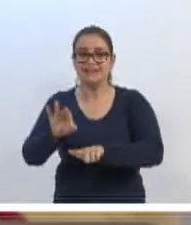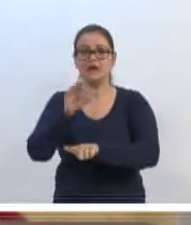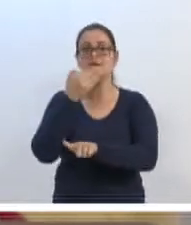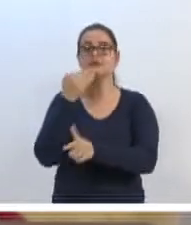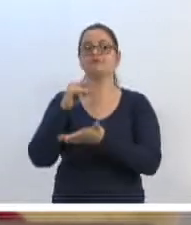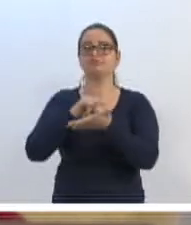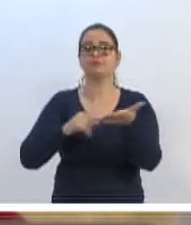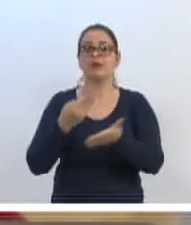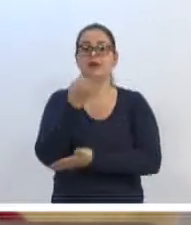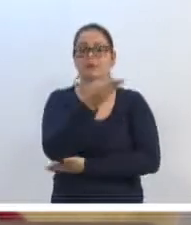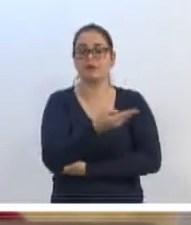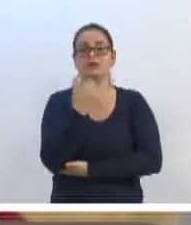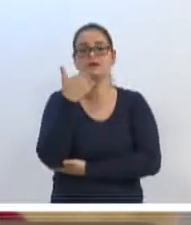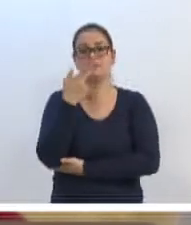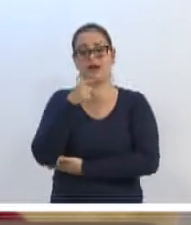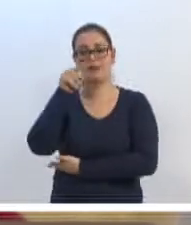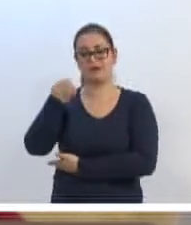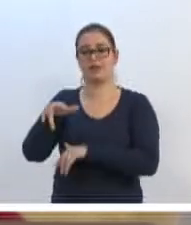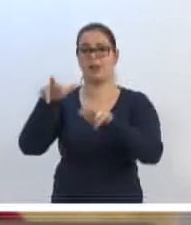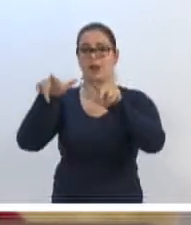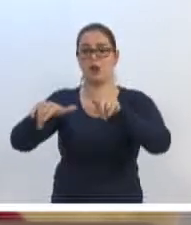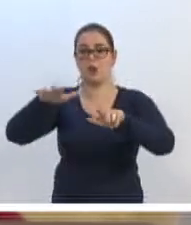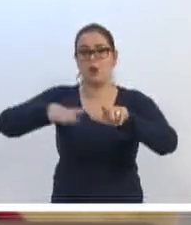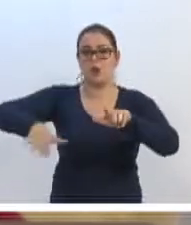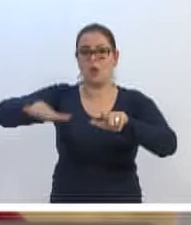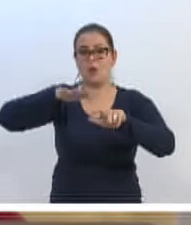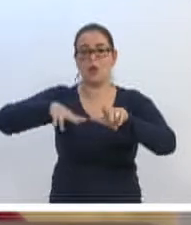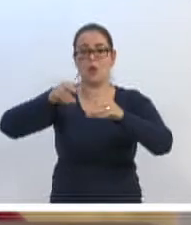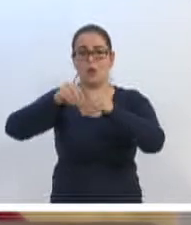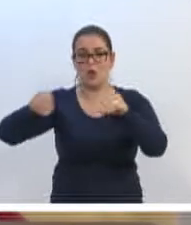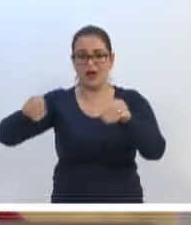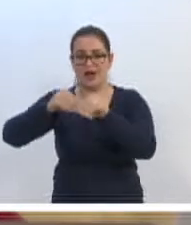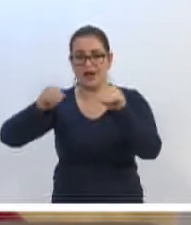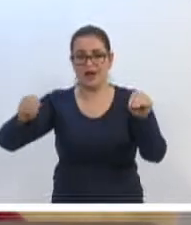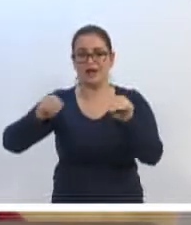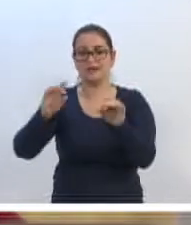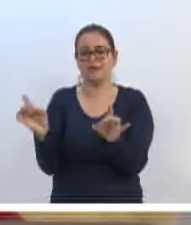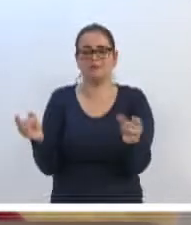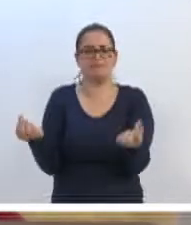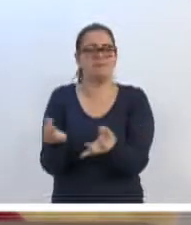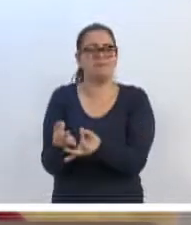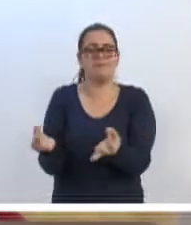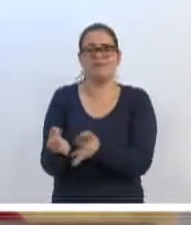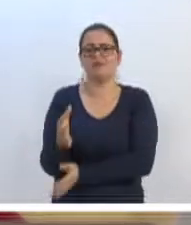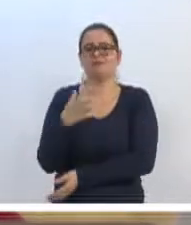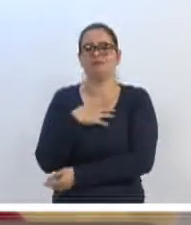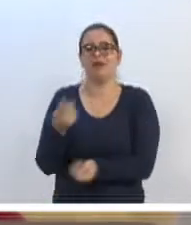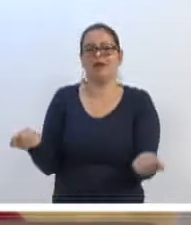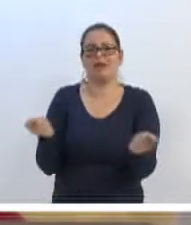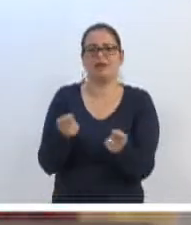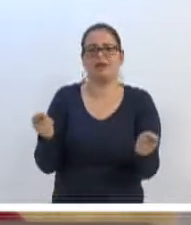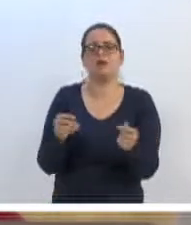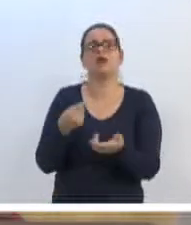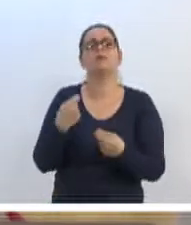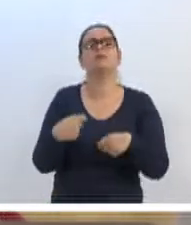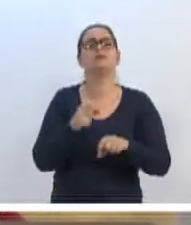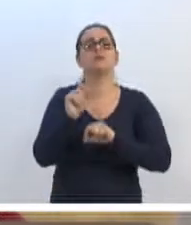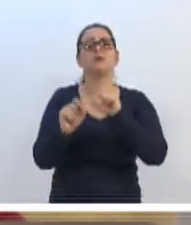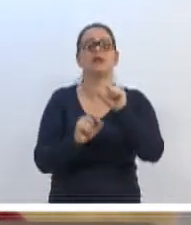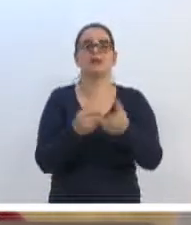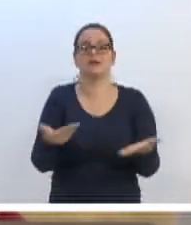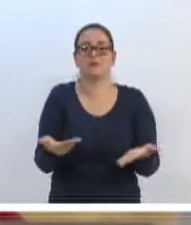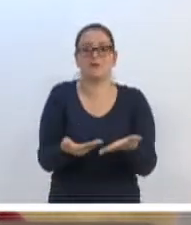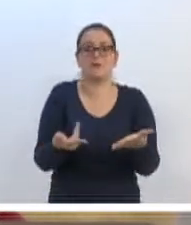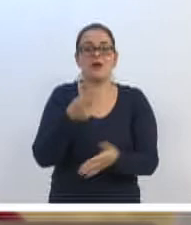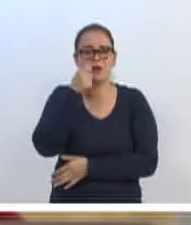encaminhamento de dizer que aquelas áreas estão em perfeitas condições para, o que precisa realmente, agora, vereador